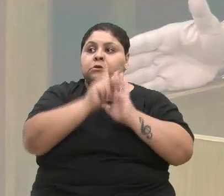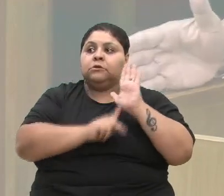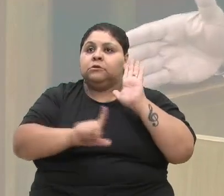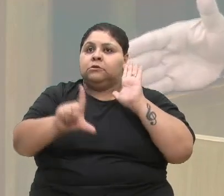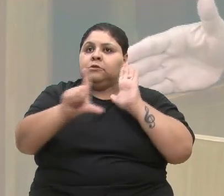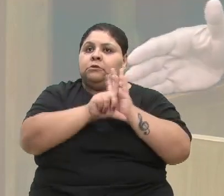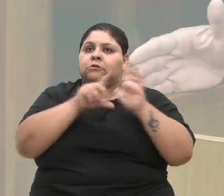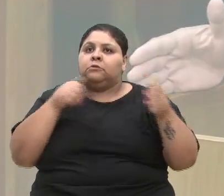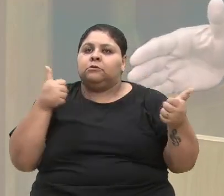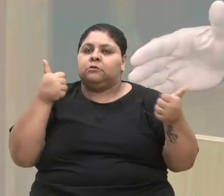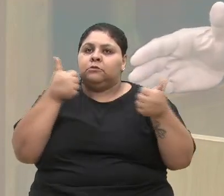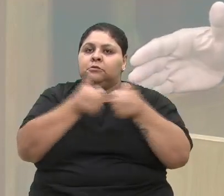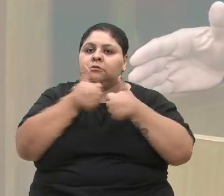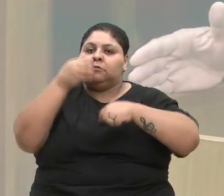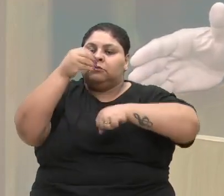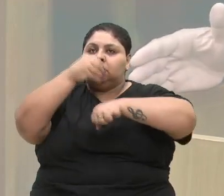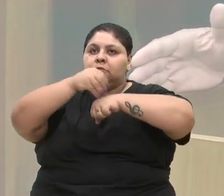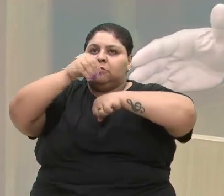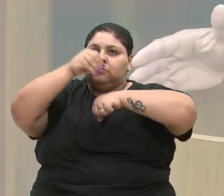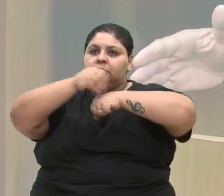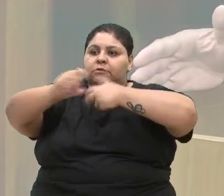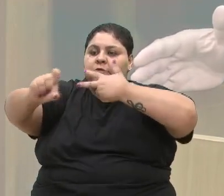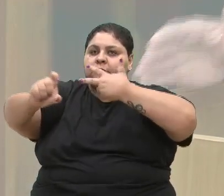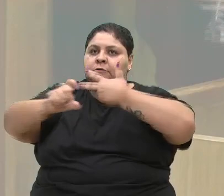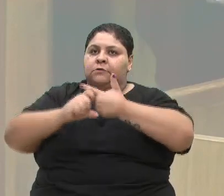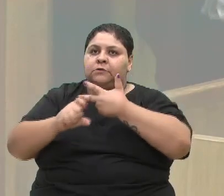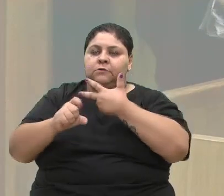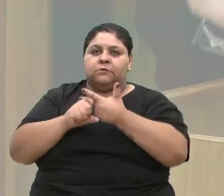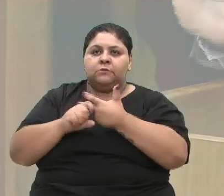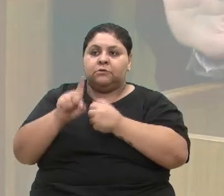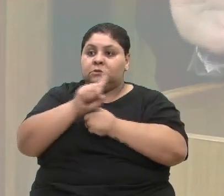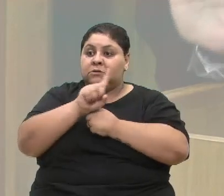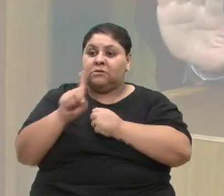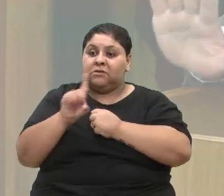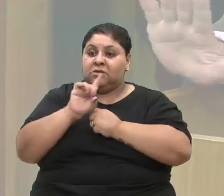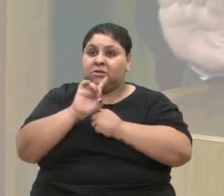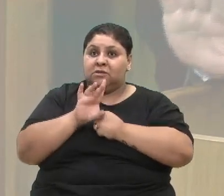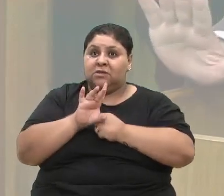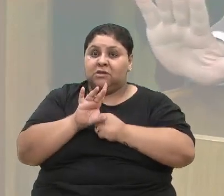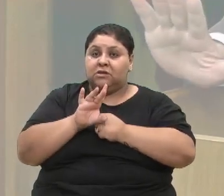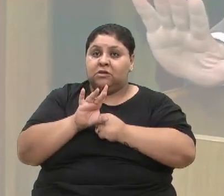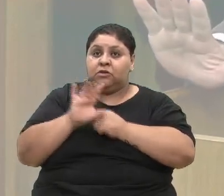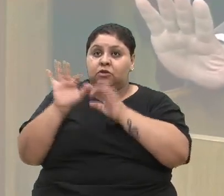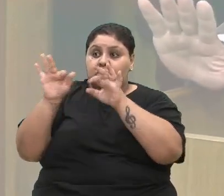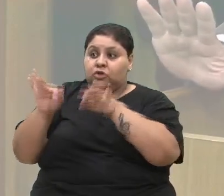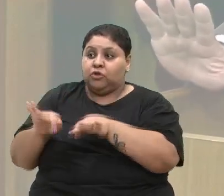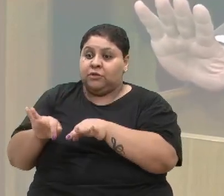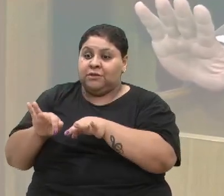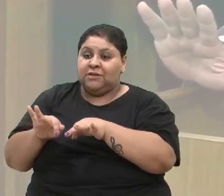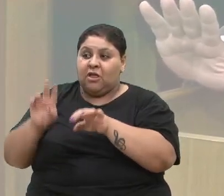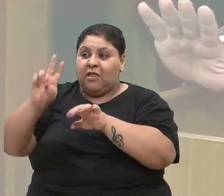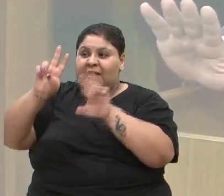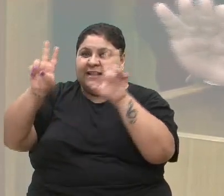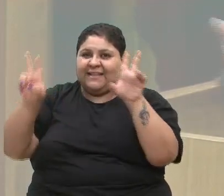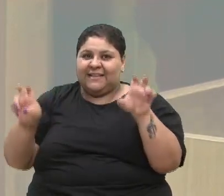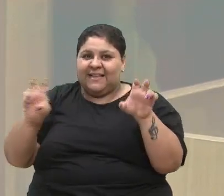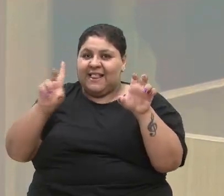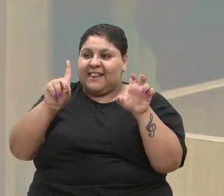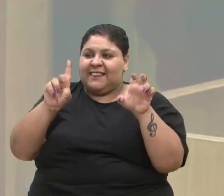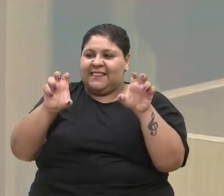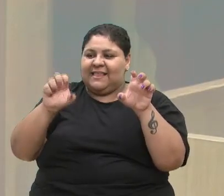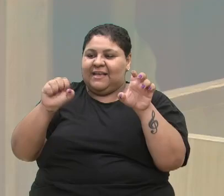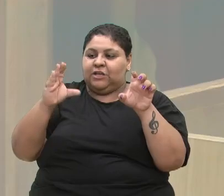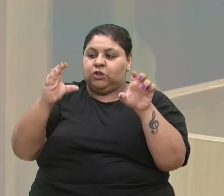juntos para indicar para o executivo, não só somente sobre o descongelamento que está a nível federal, mas também